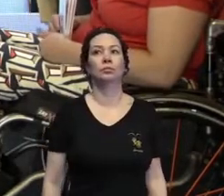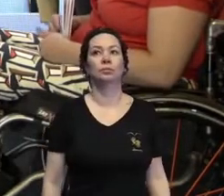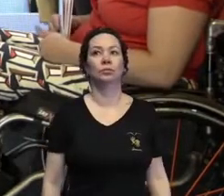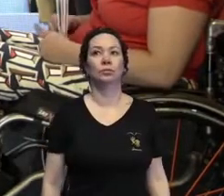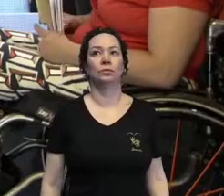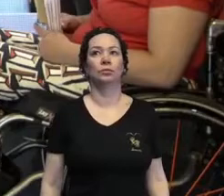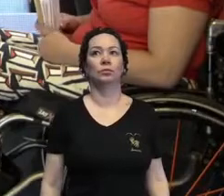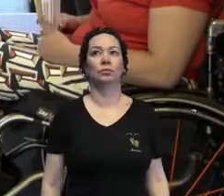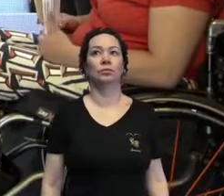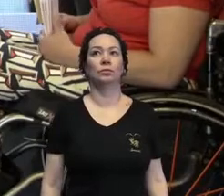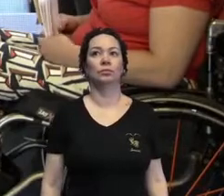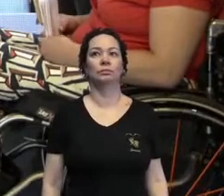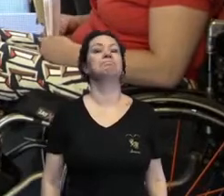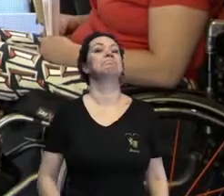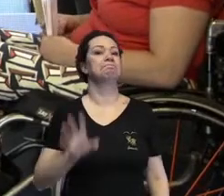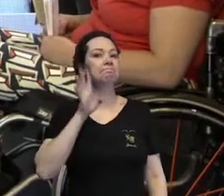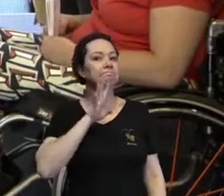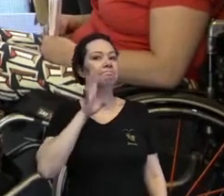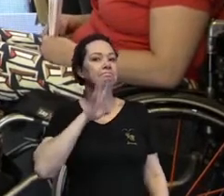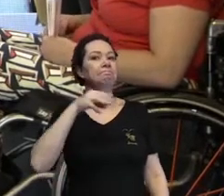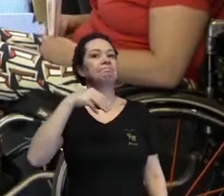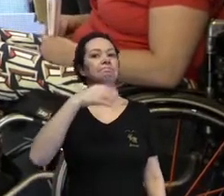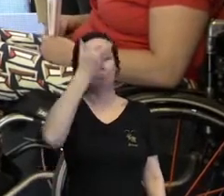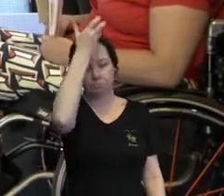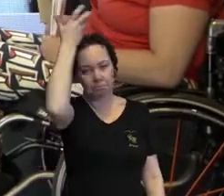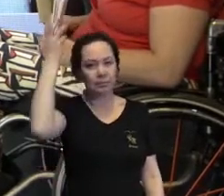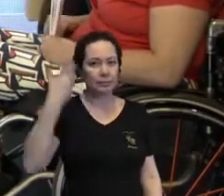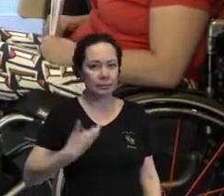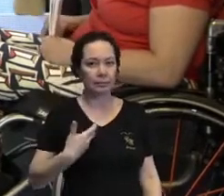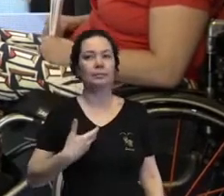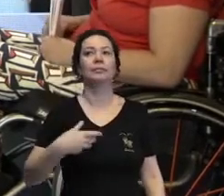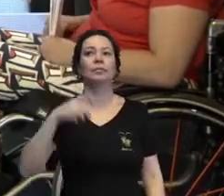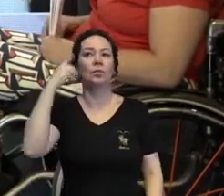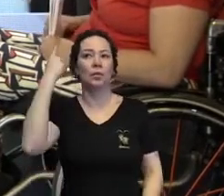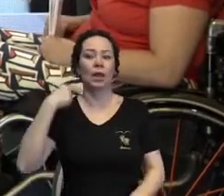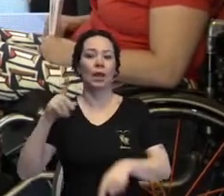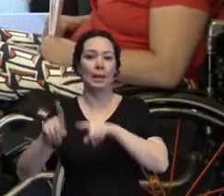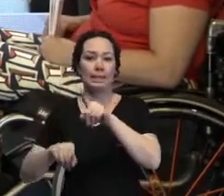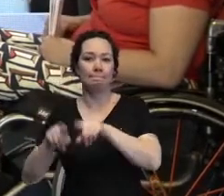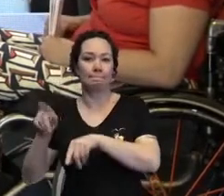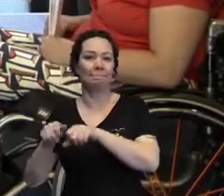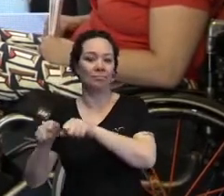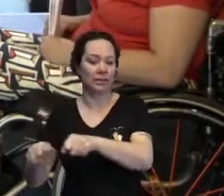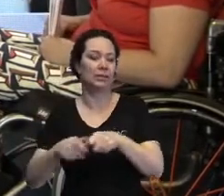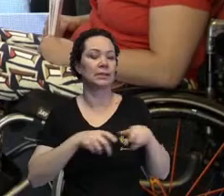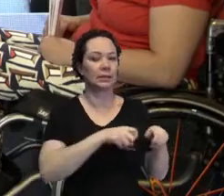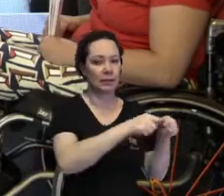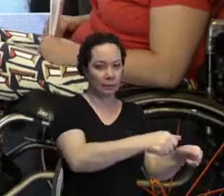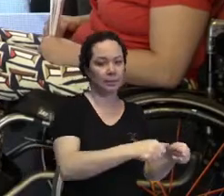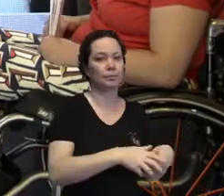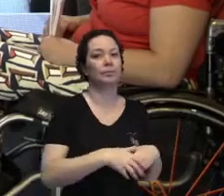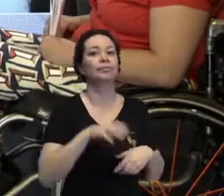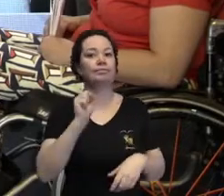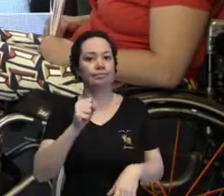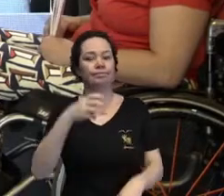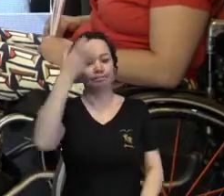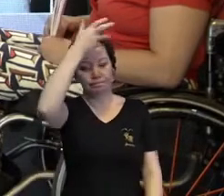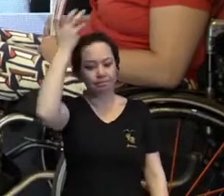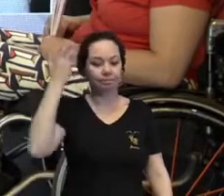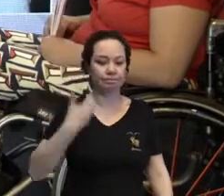Exato, exato. Demais, hein? Marília, Tabata. Muito bom. E Catarina traz um ponto que é